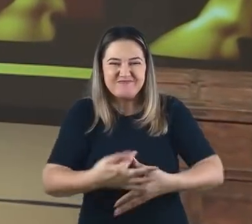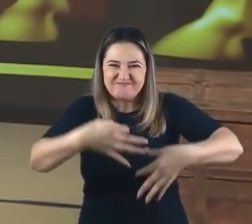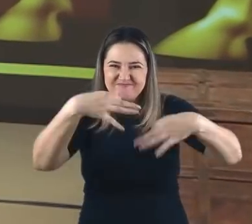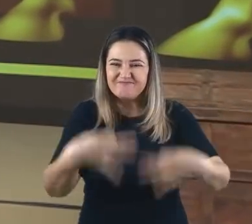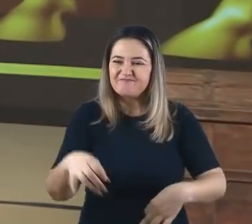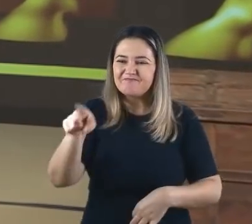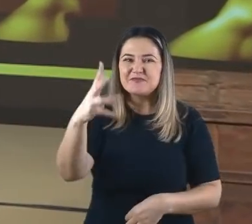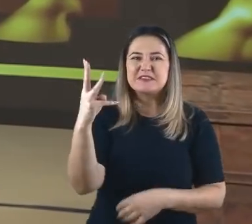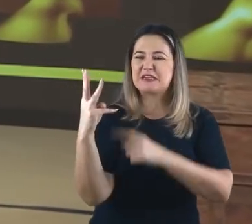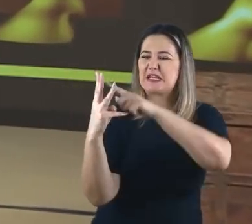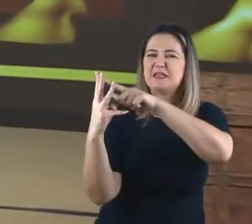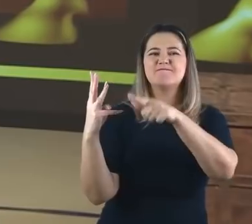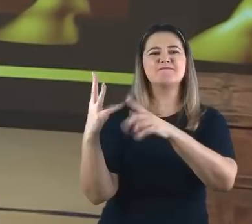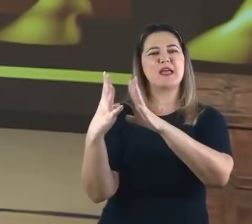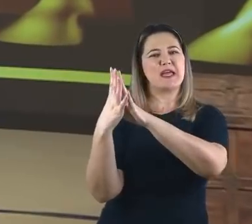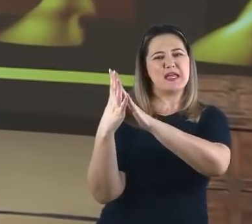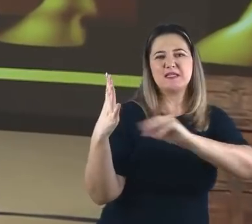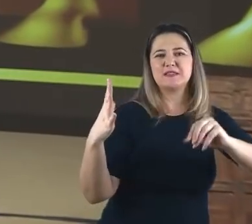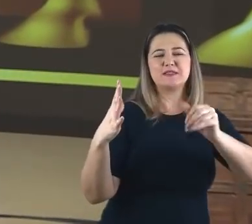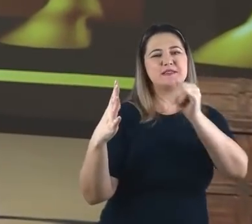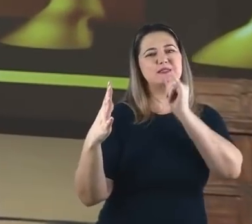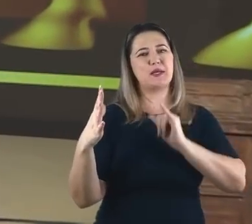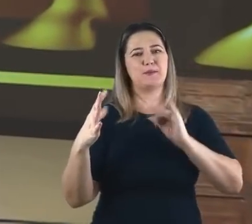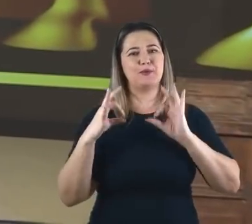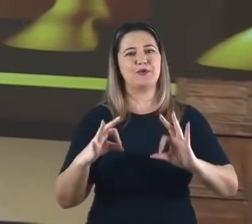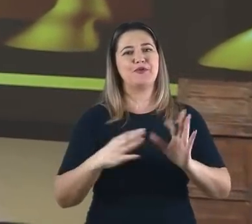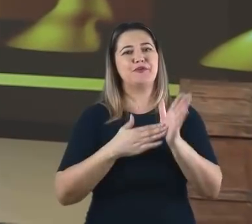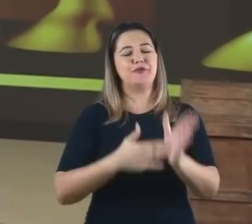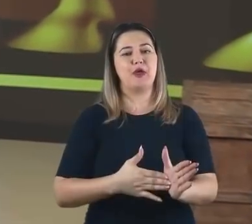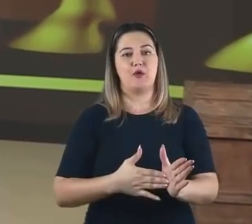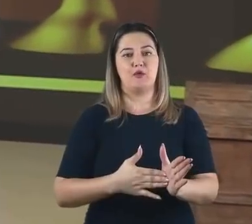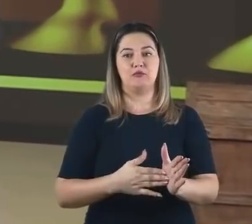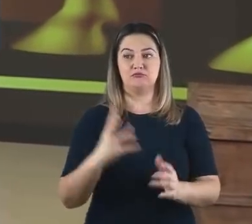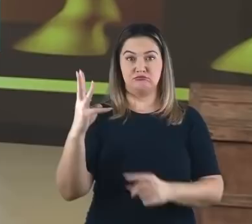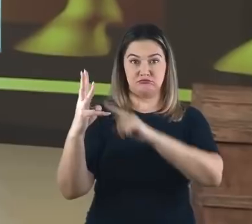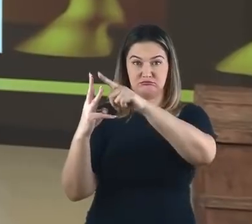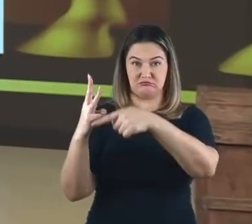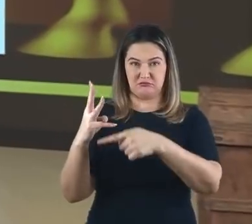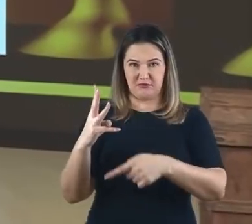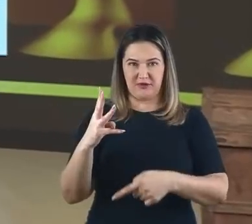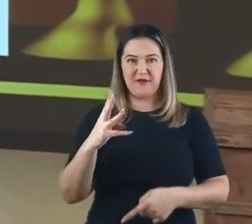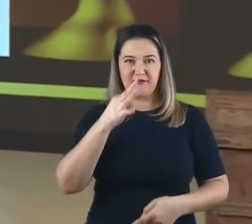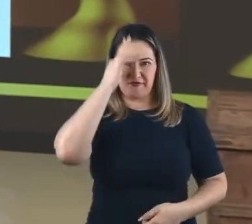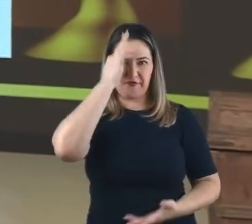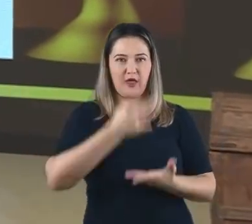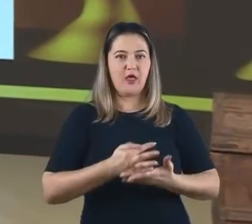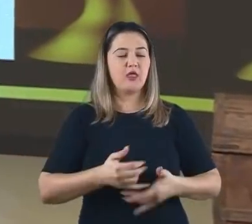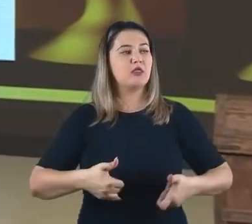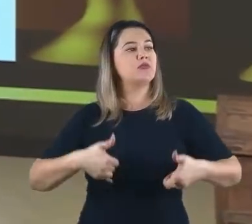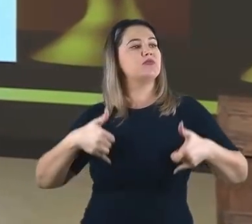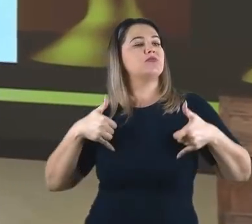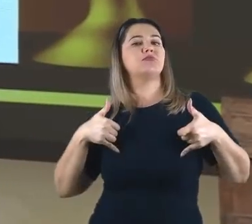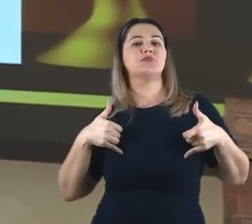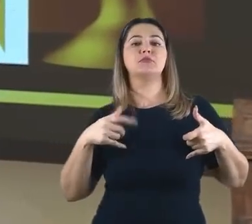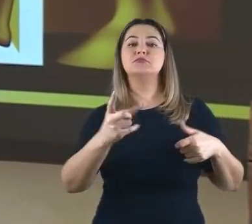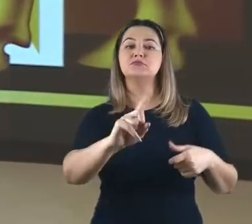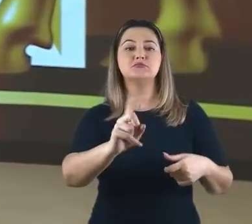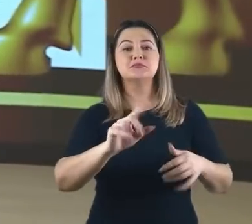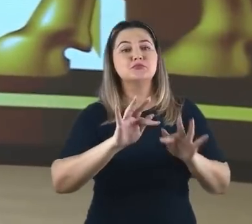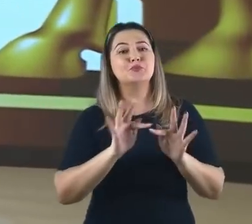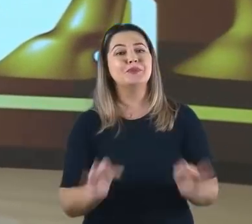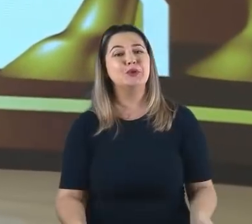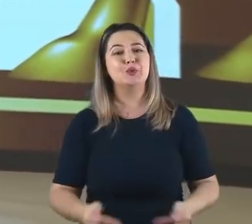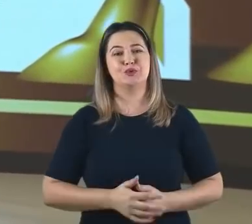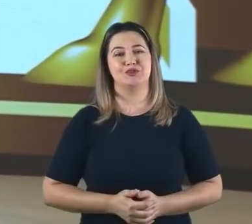confiança e olha que eles não foram possuidores de uma fé arrogante no momento da prova eles até disseram uma coisa